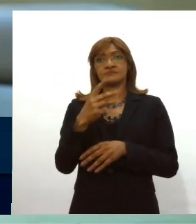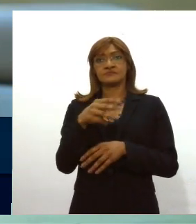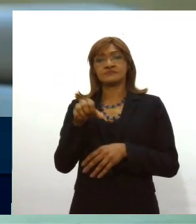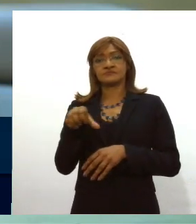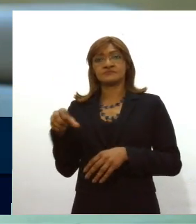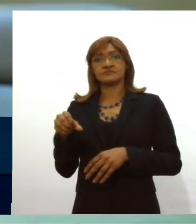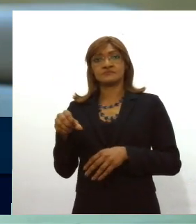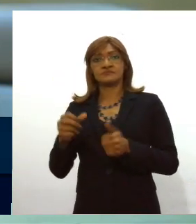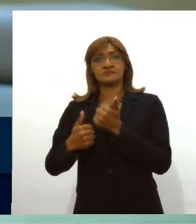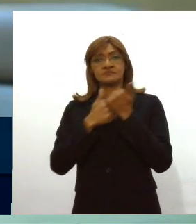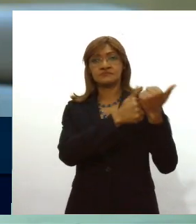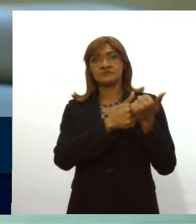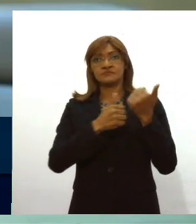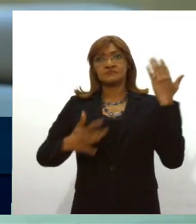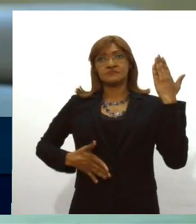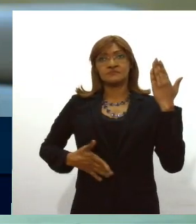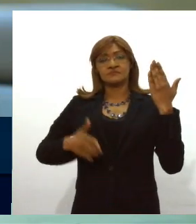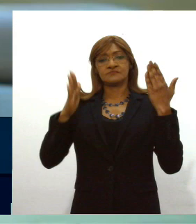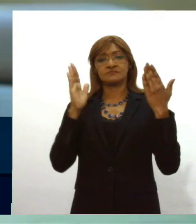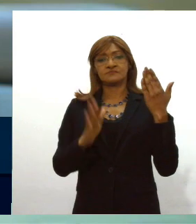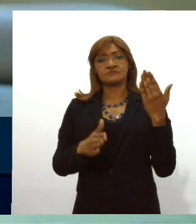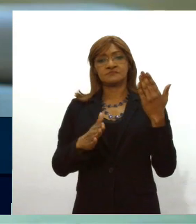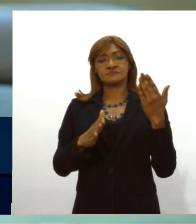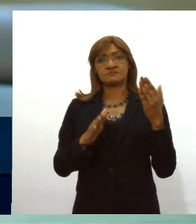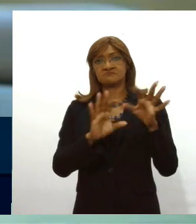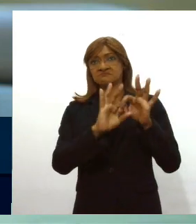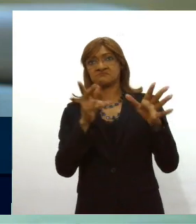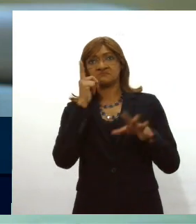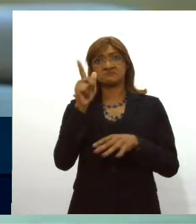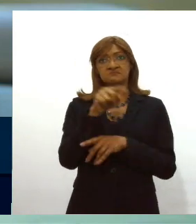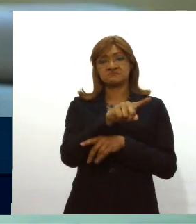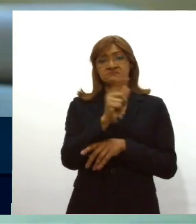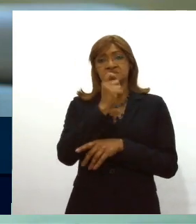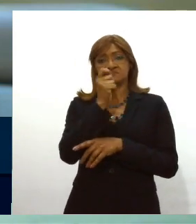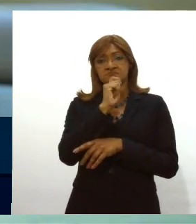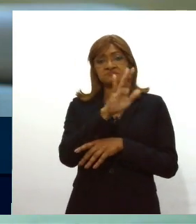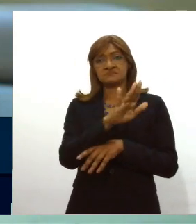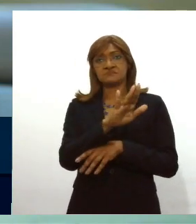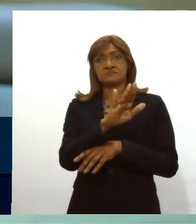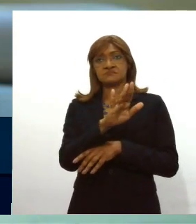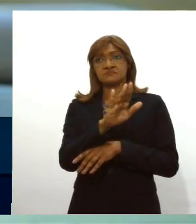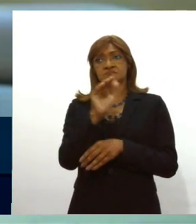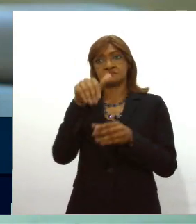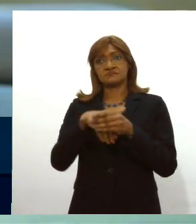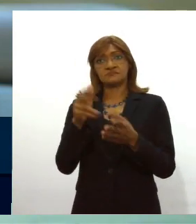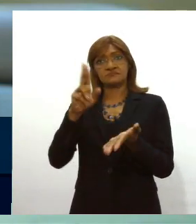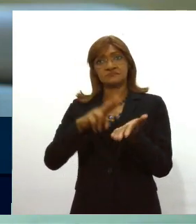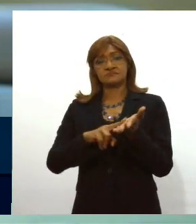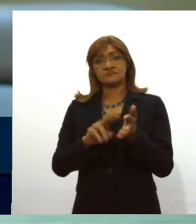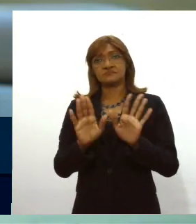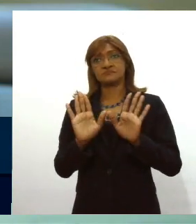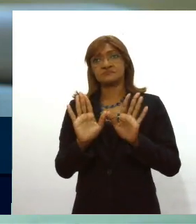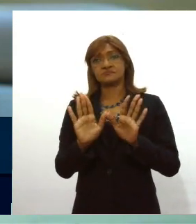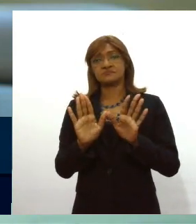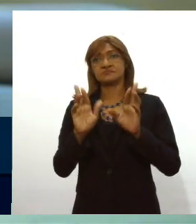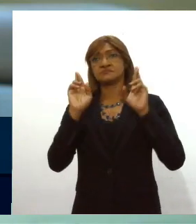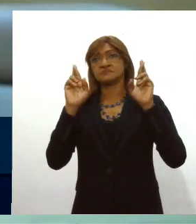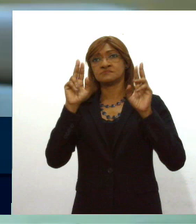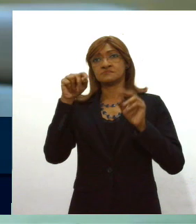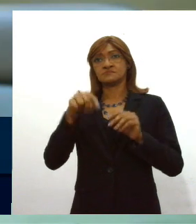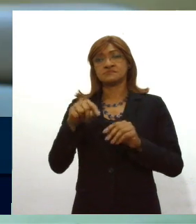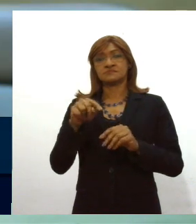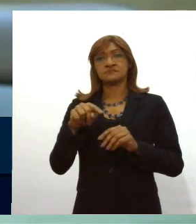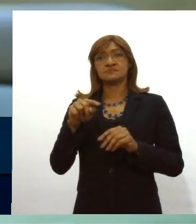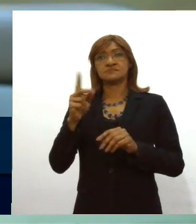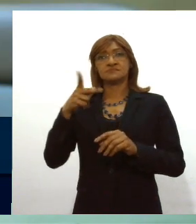com os traficantes, com quem vai se dar bem com essas drogas, voto favorável. Eu espero que os parlamentares